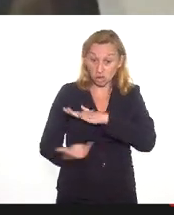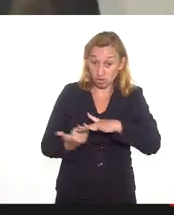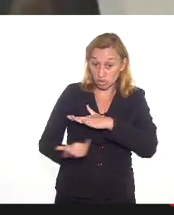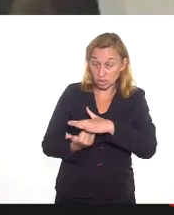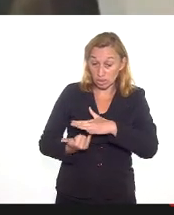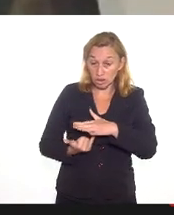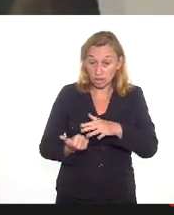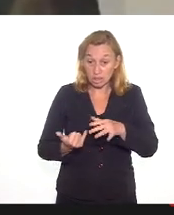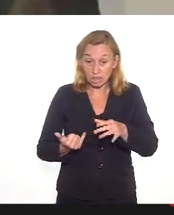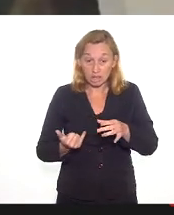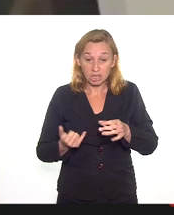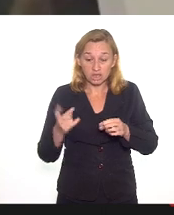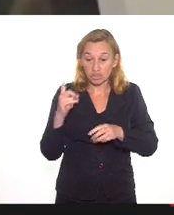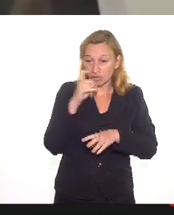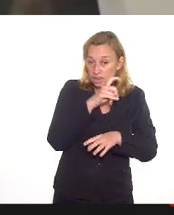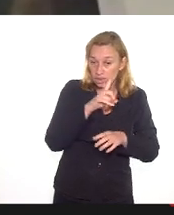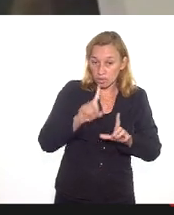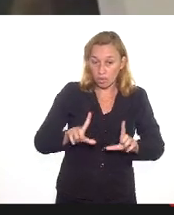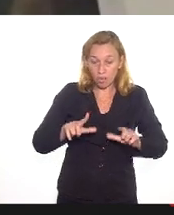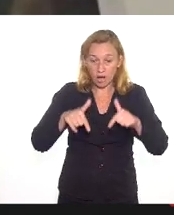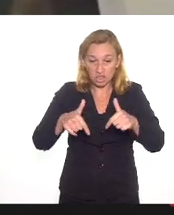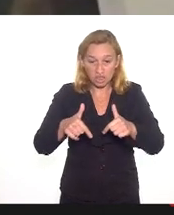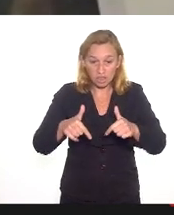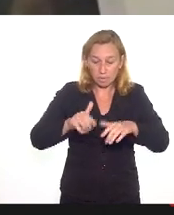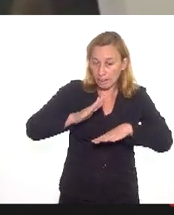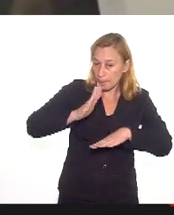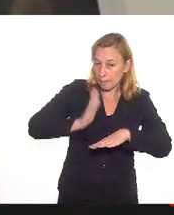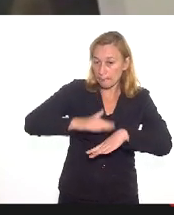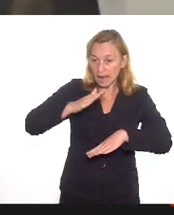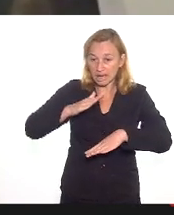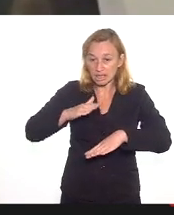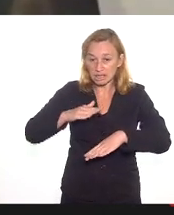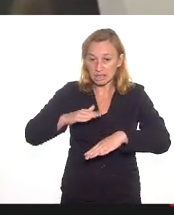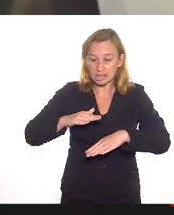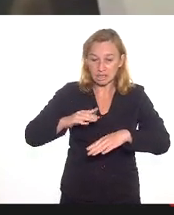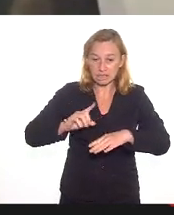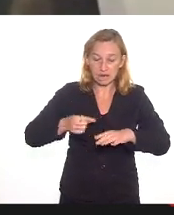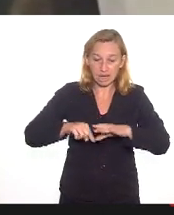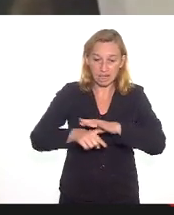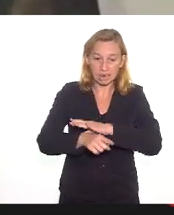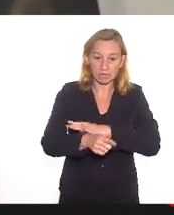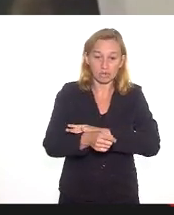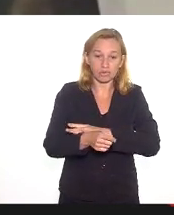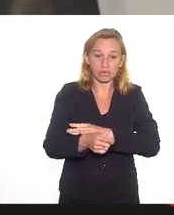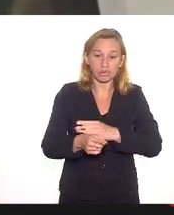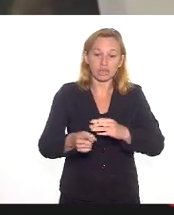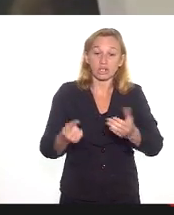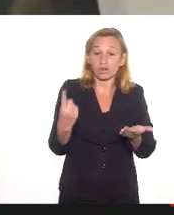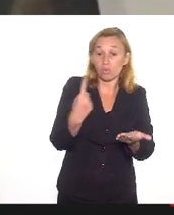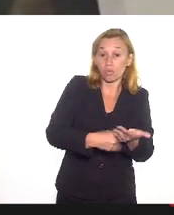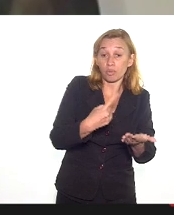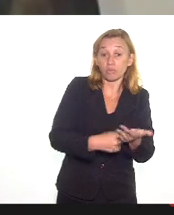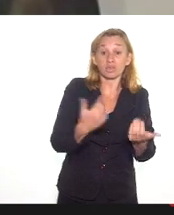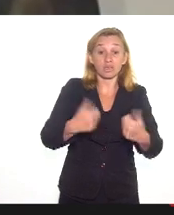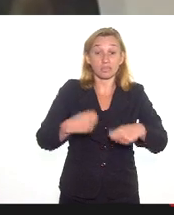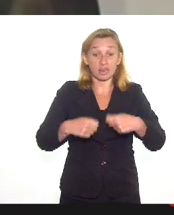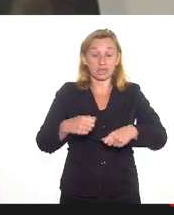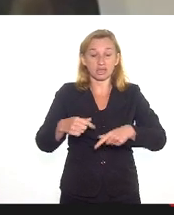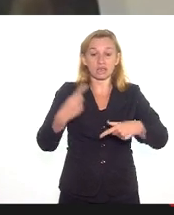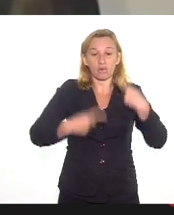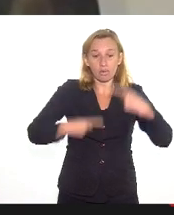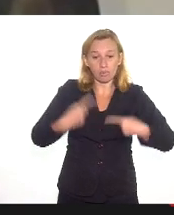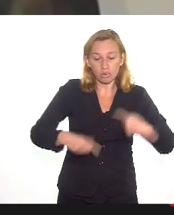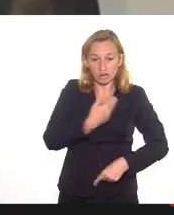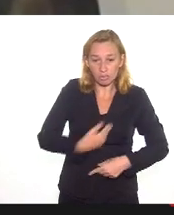complexas, com atuação para muito além de seus muros e com necessidades e compromissos que requerem uma política